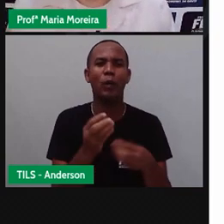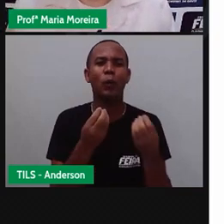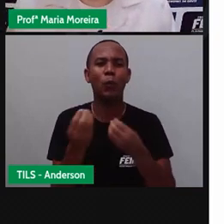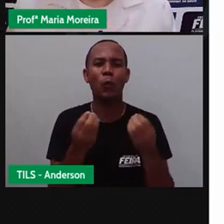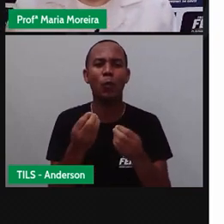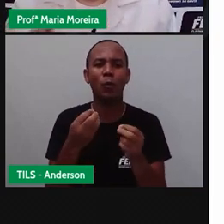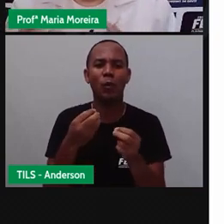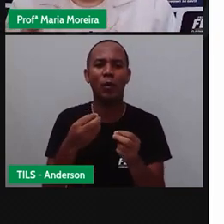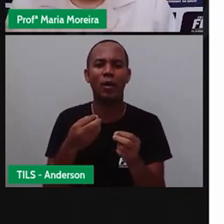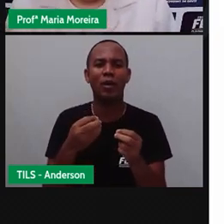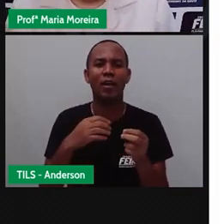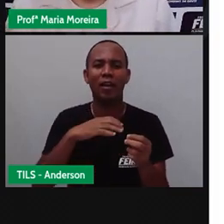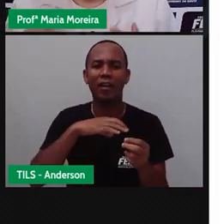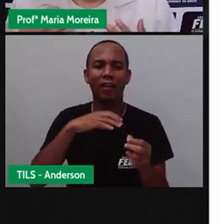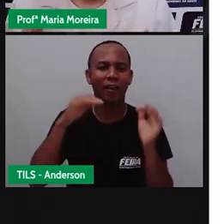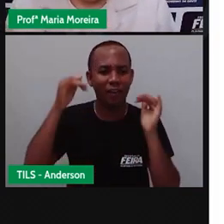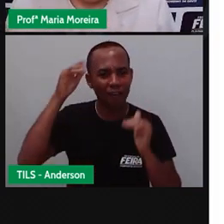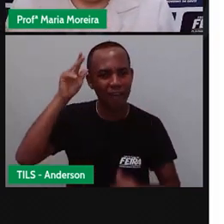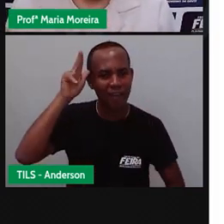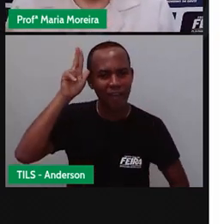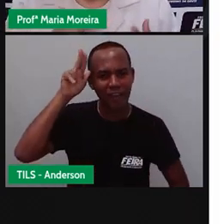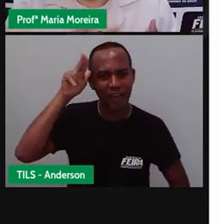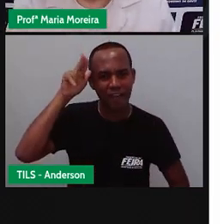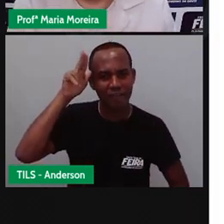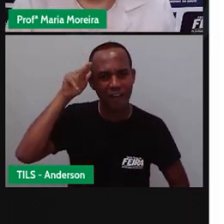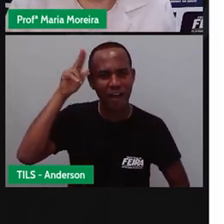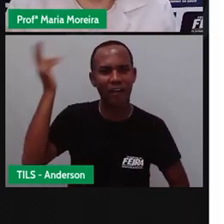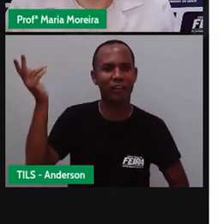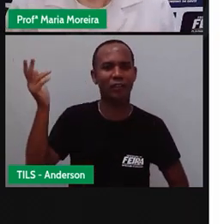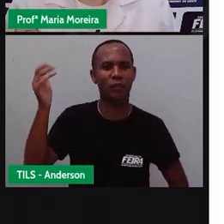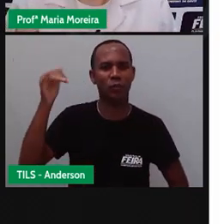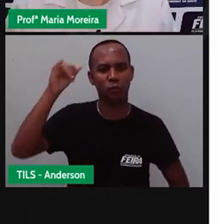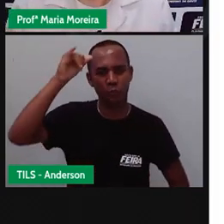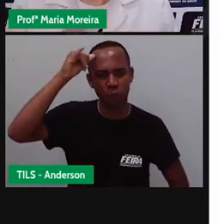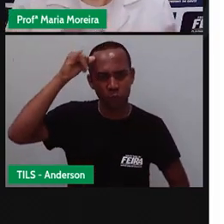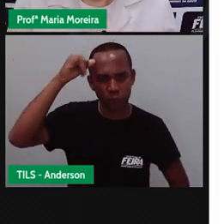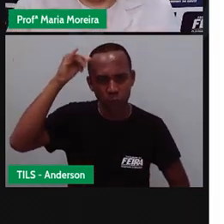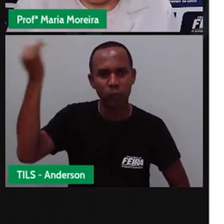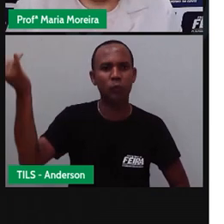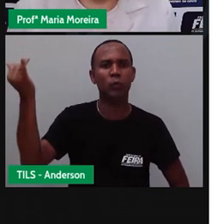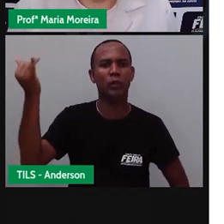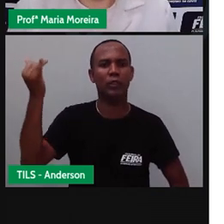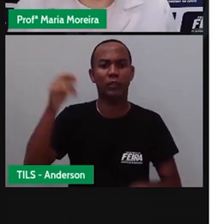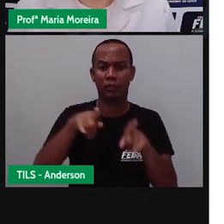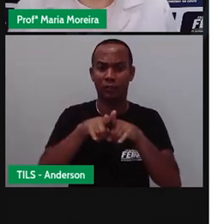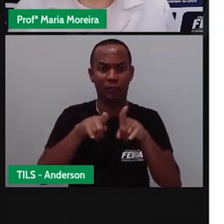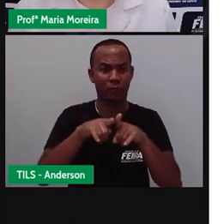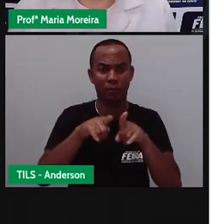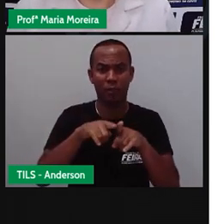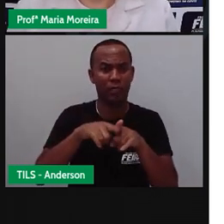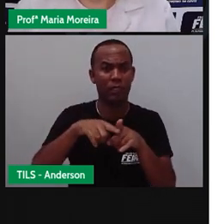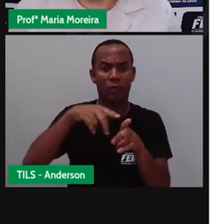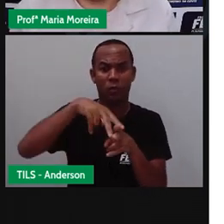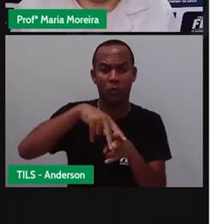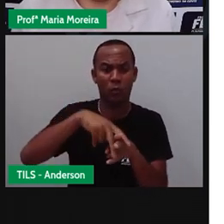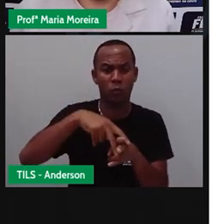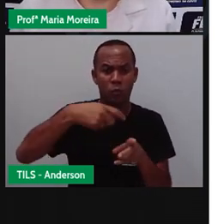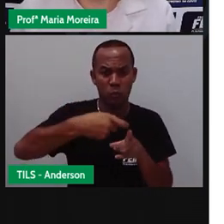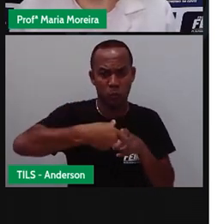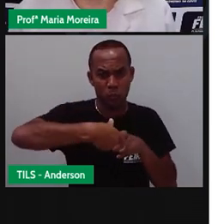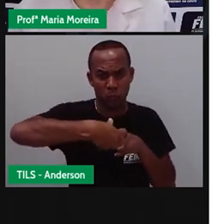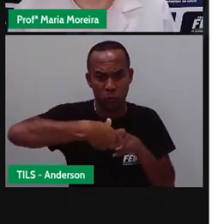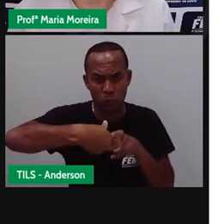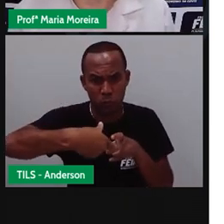peso. Cavalo, burro, mula, né? O boi também, é utilizado muito aqui no